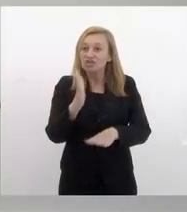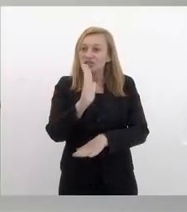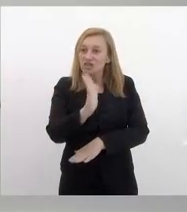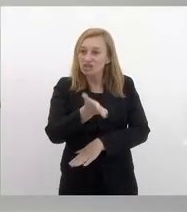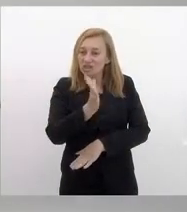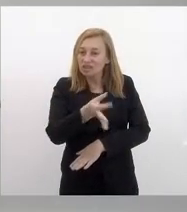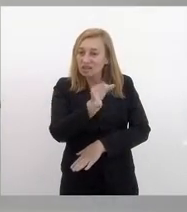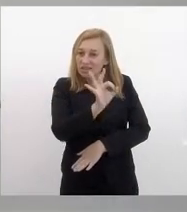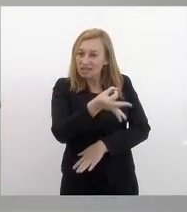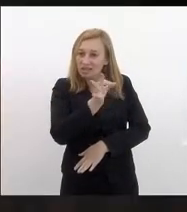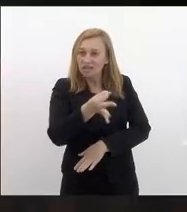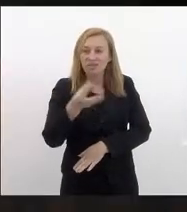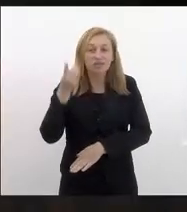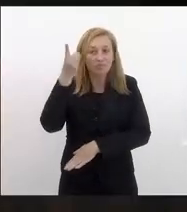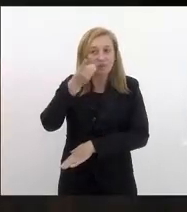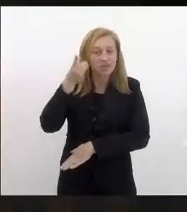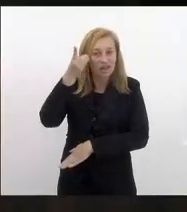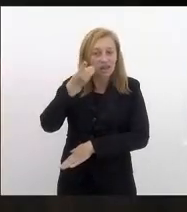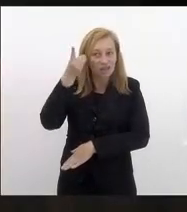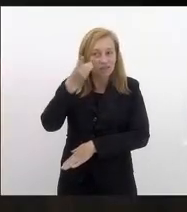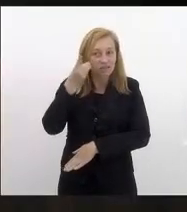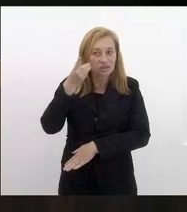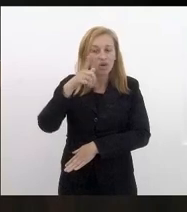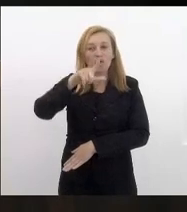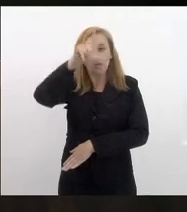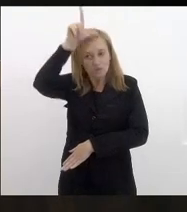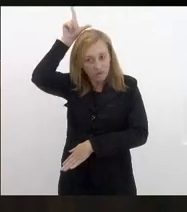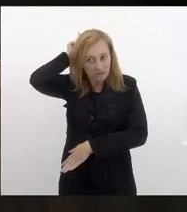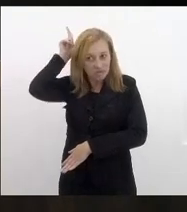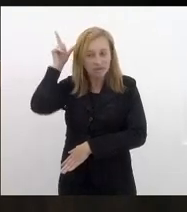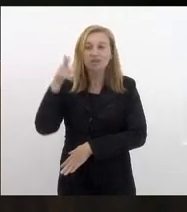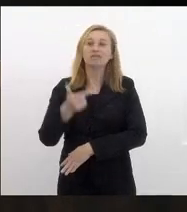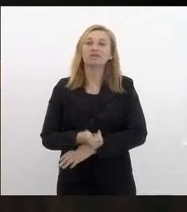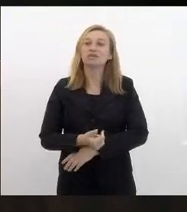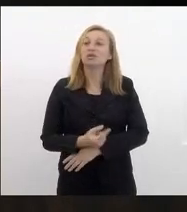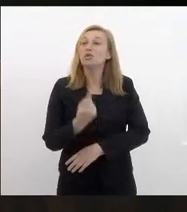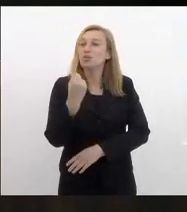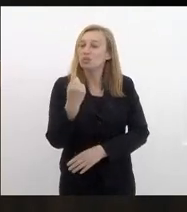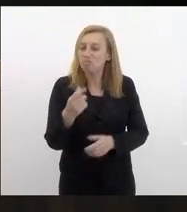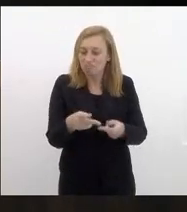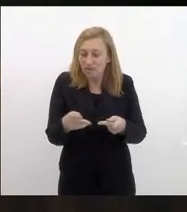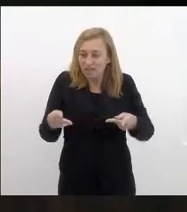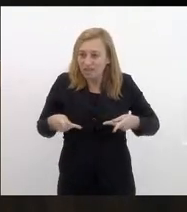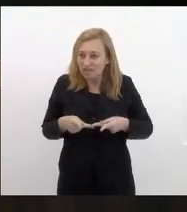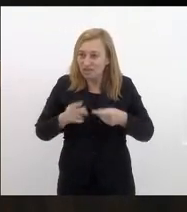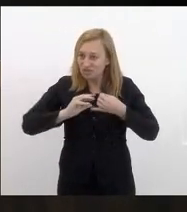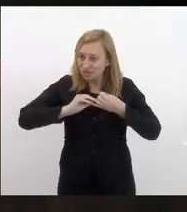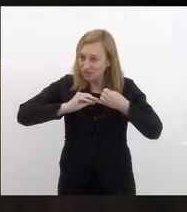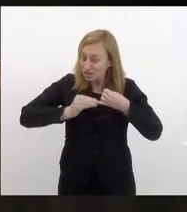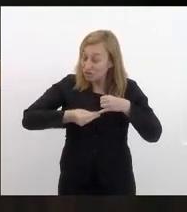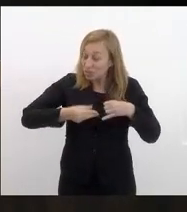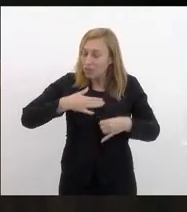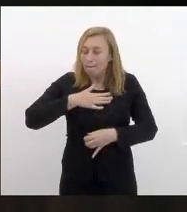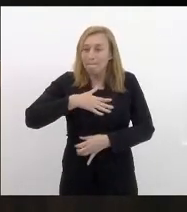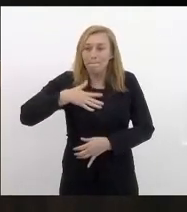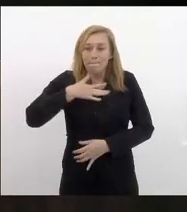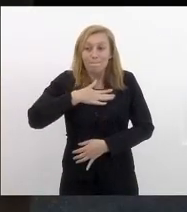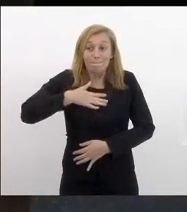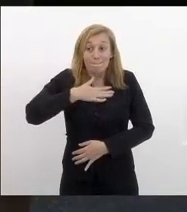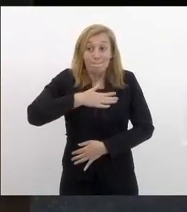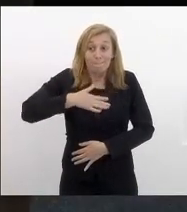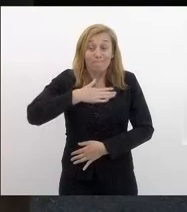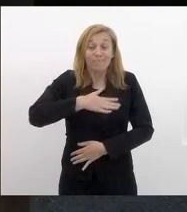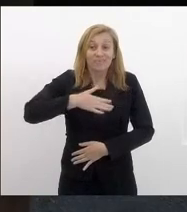garantido ali deputado Luiz Paulo pelo menos um pratinho de feijoada para a tia que eu gosto muito né